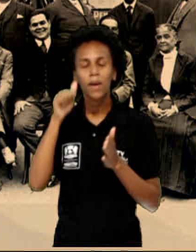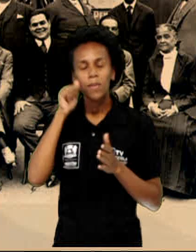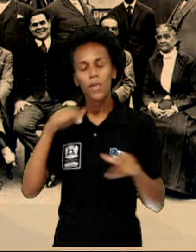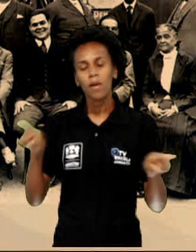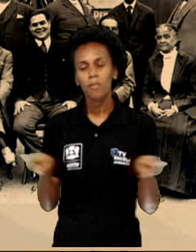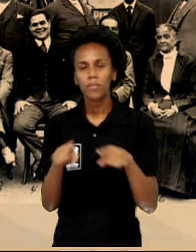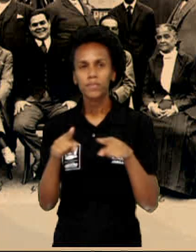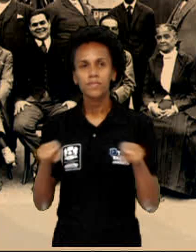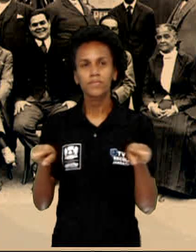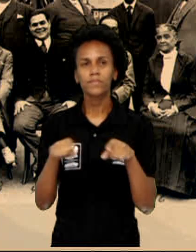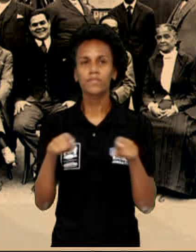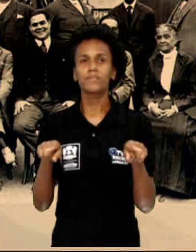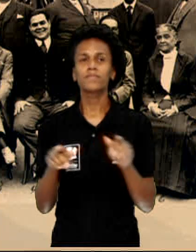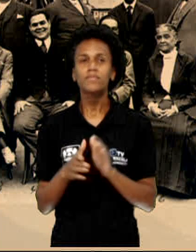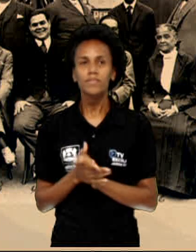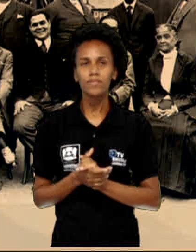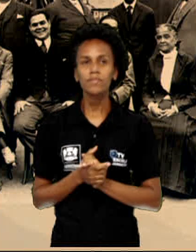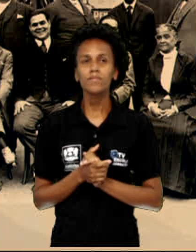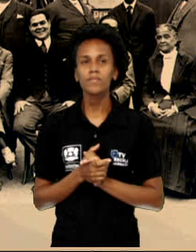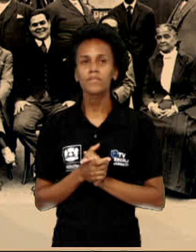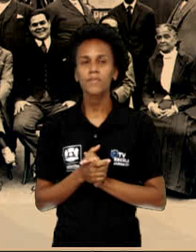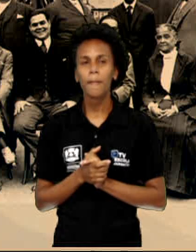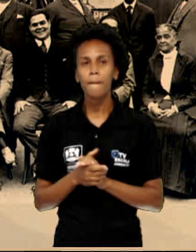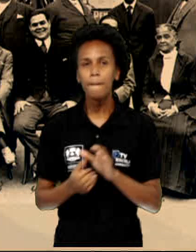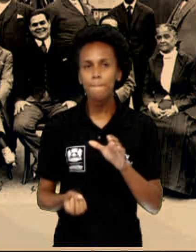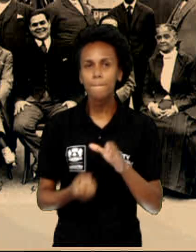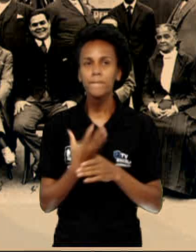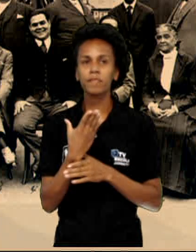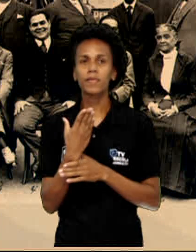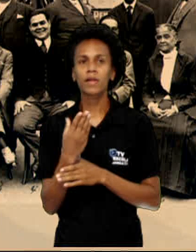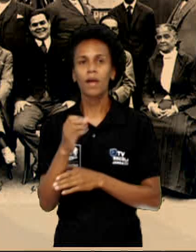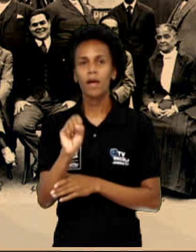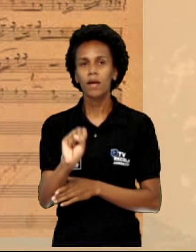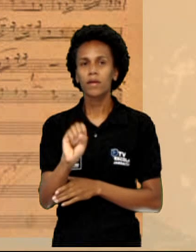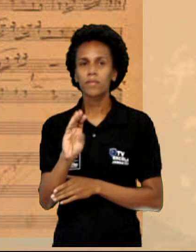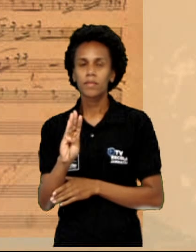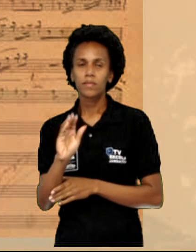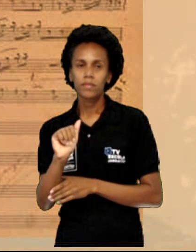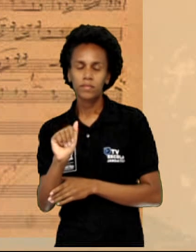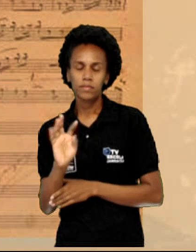da SBAT, Sociedade Brasileira de Autores Teatrais.